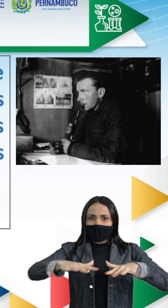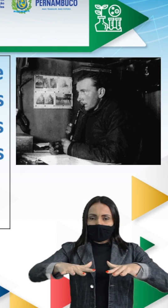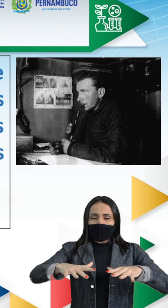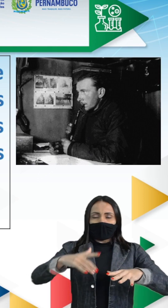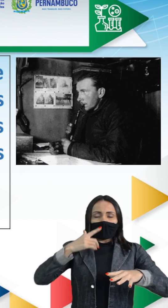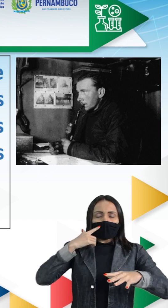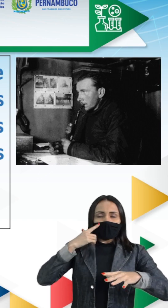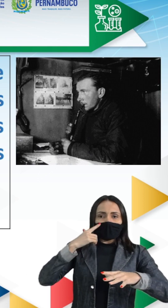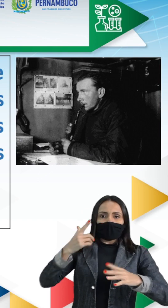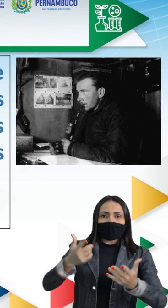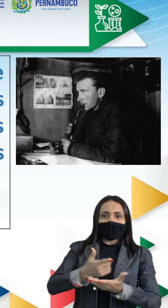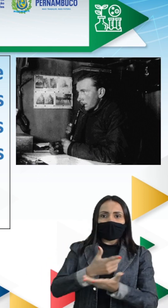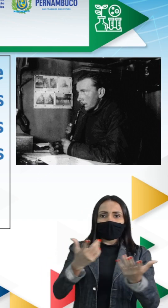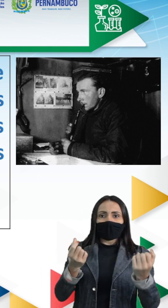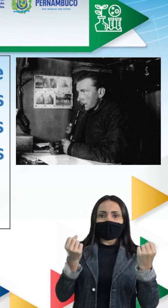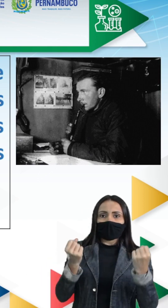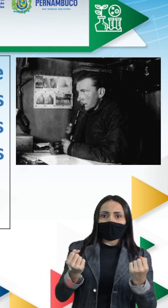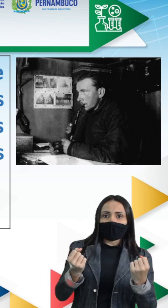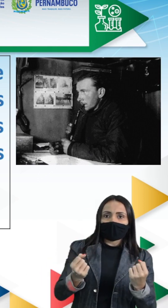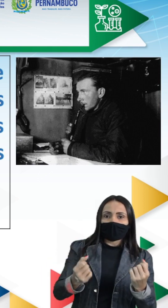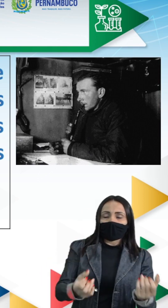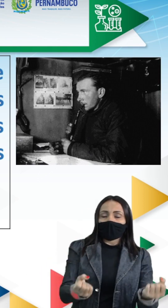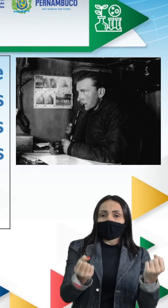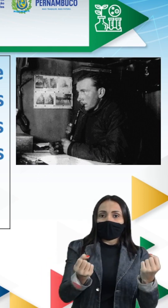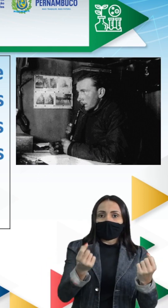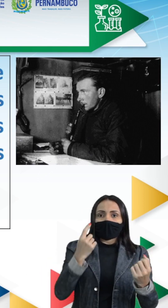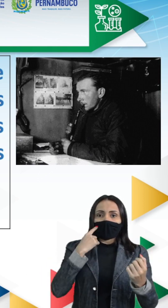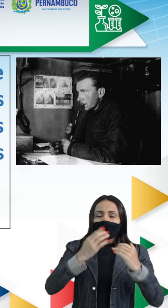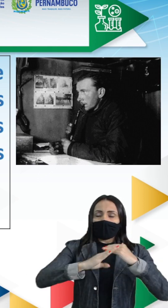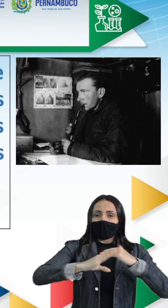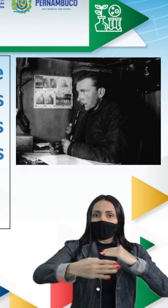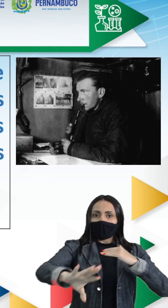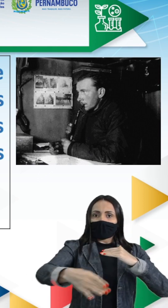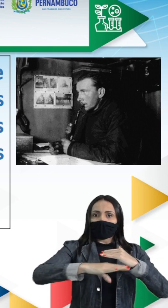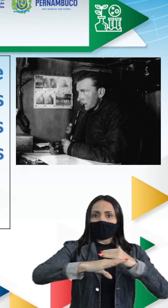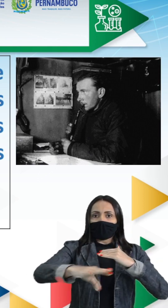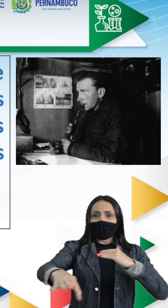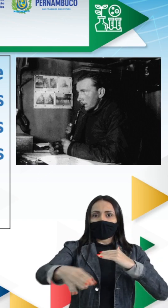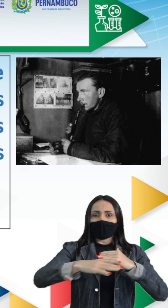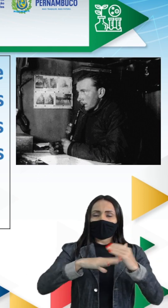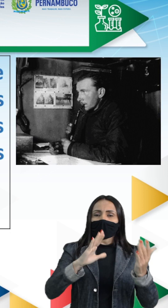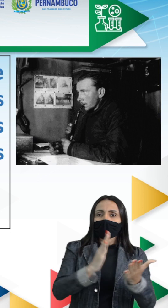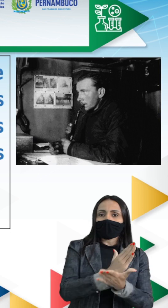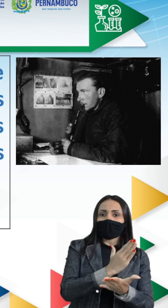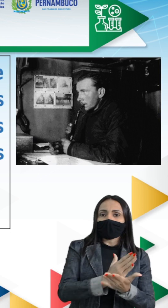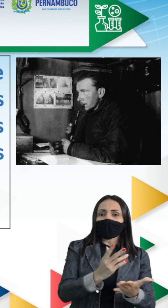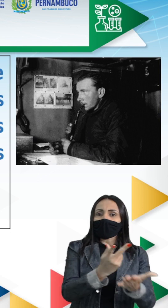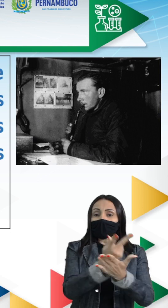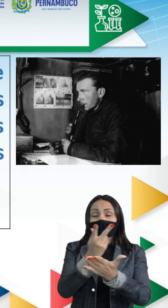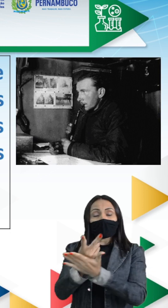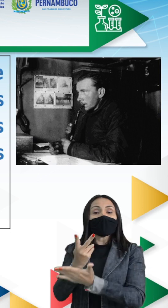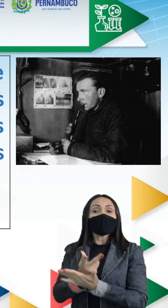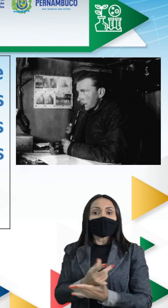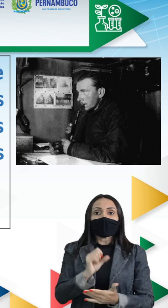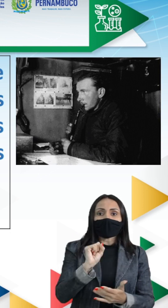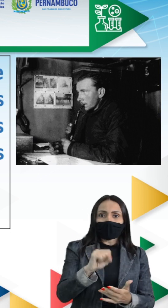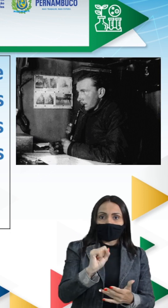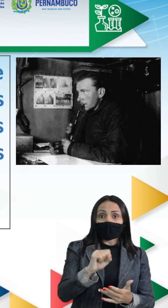lógico, massas continentais e oceânicas, muitas dessas ocorrências geológicas